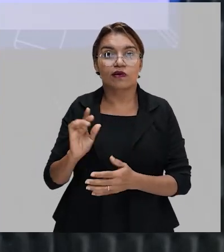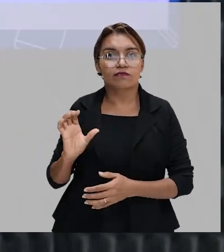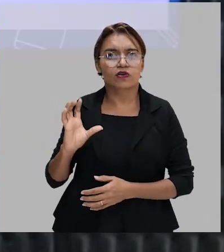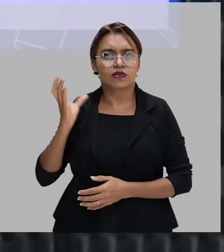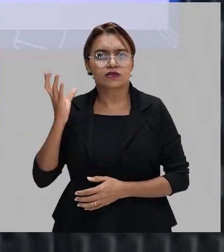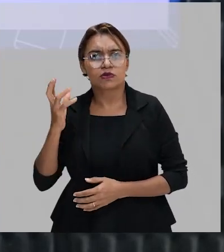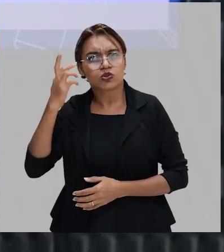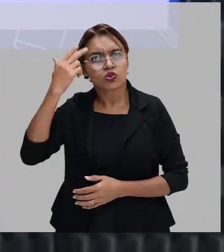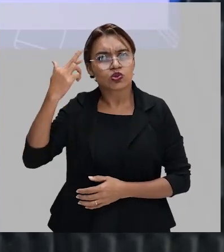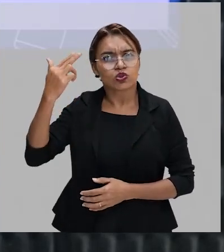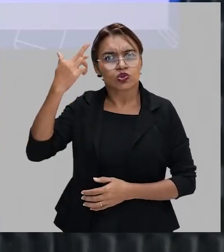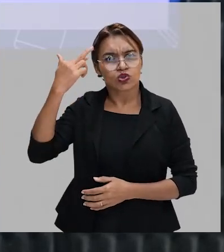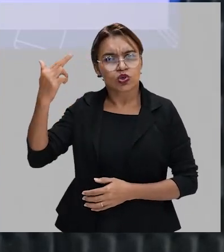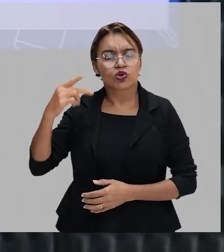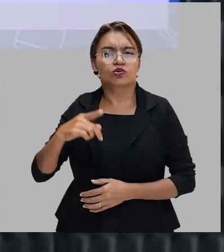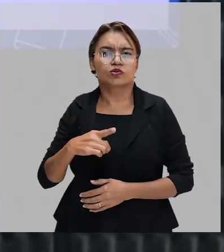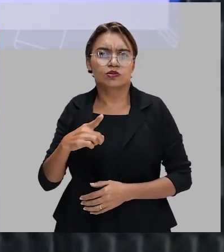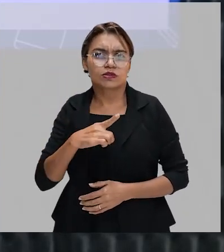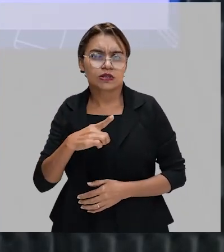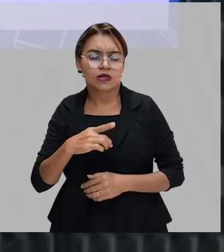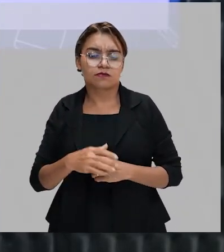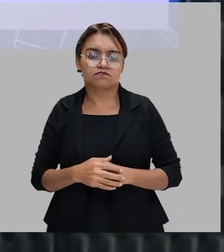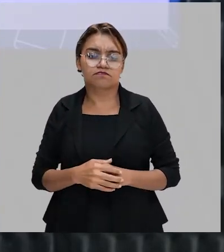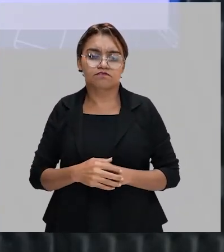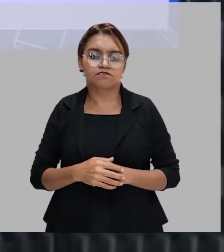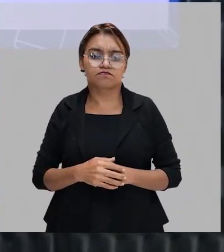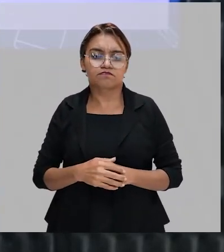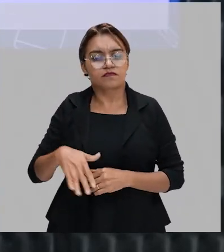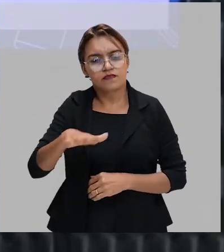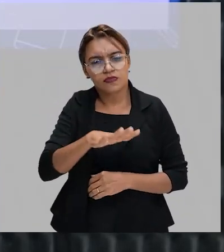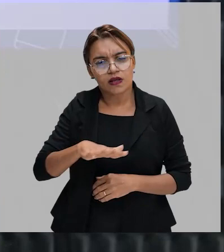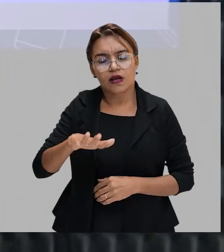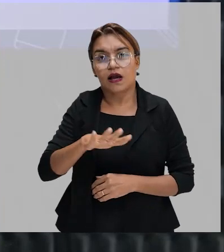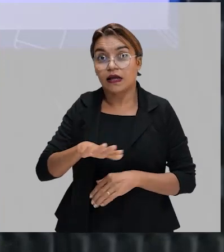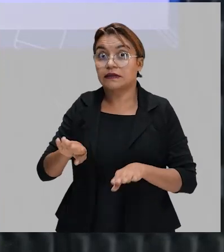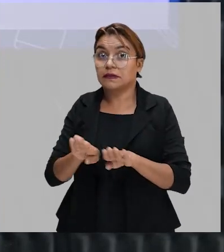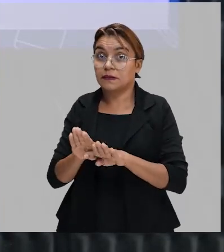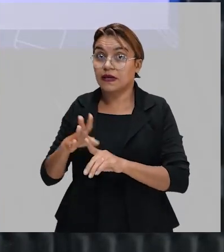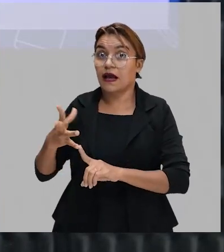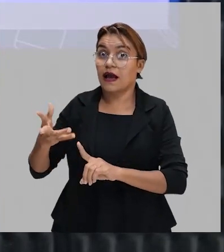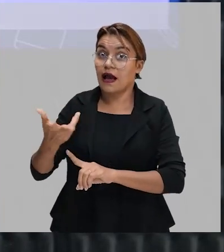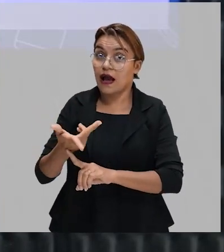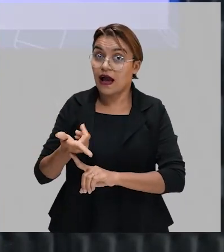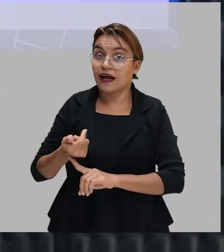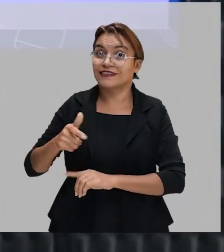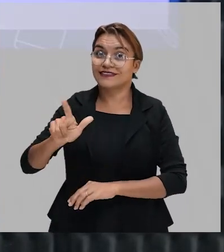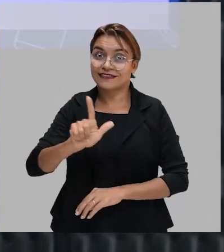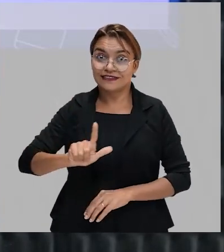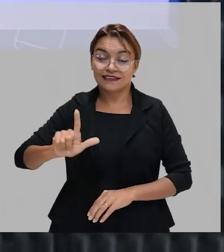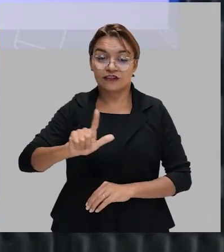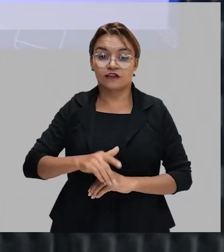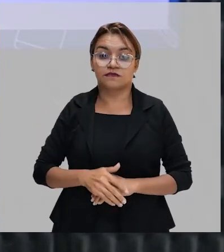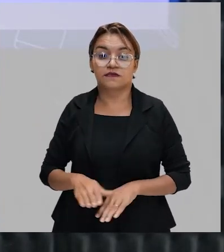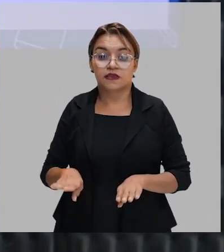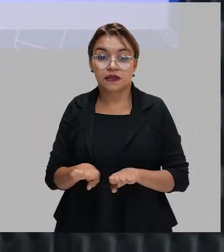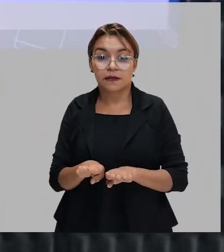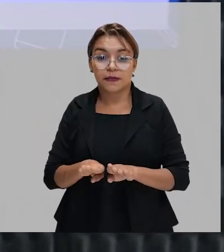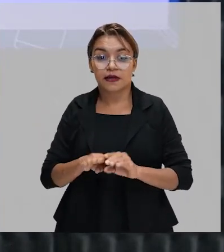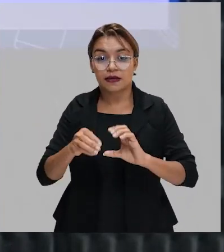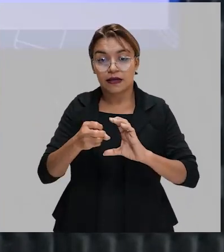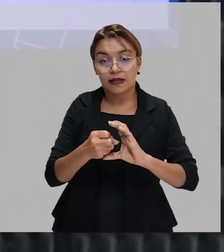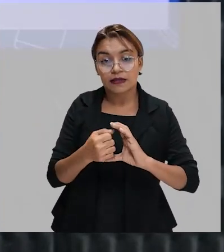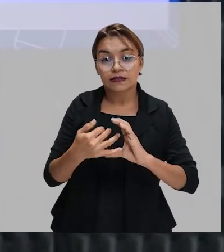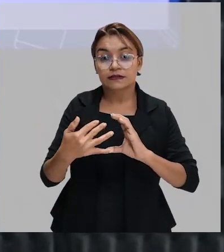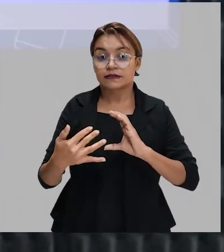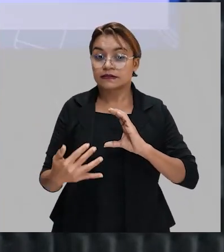históricos incidem em todas as áreas, inclusive na arte literária. Vamos caracterizar